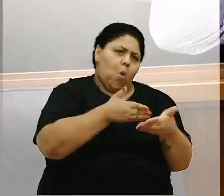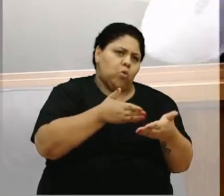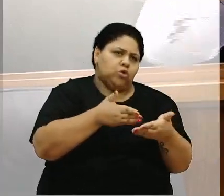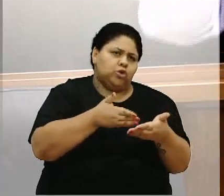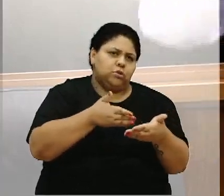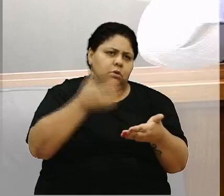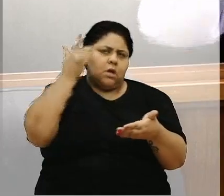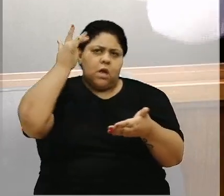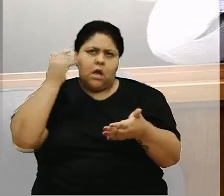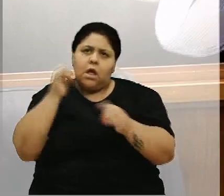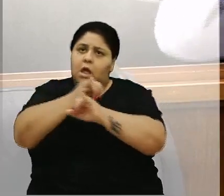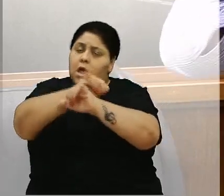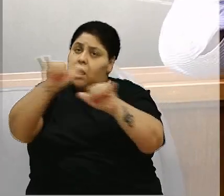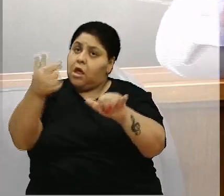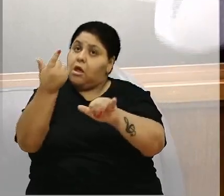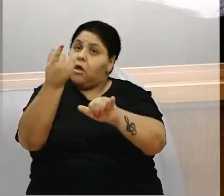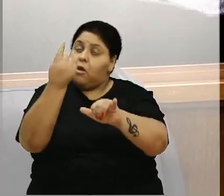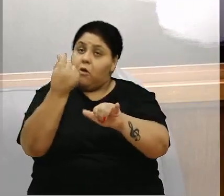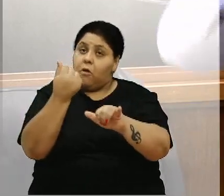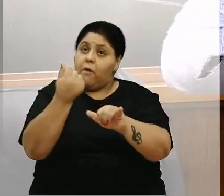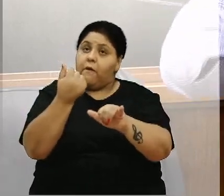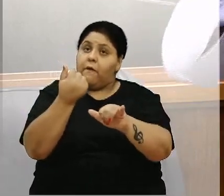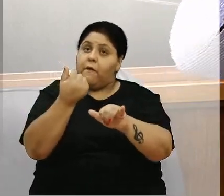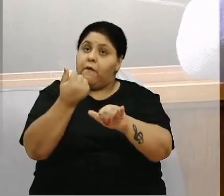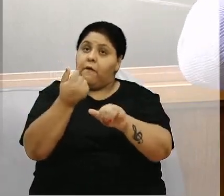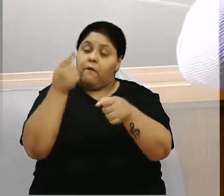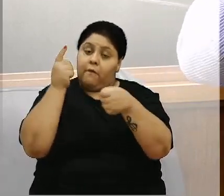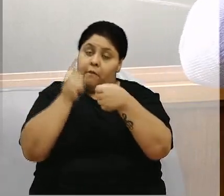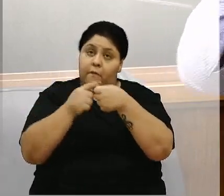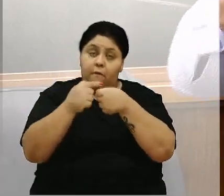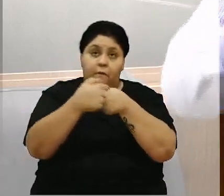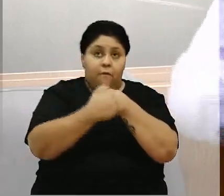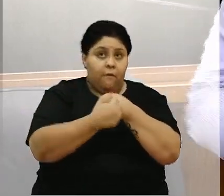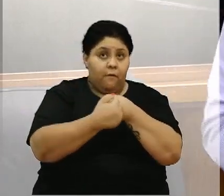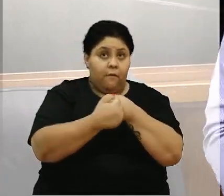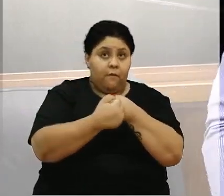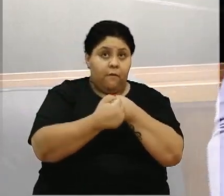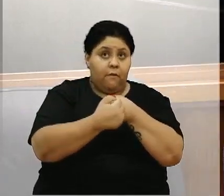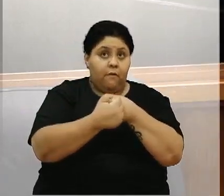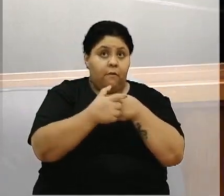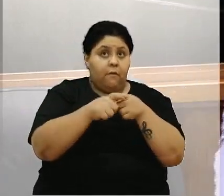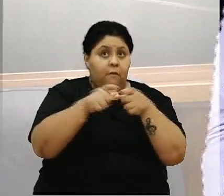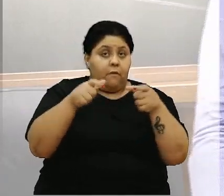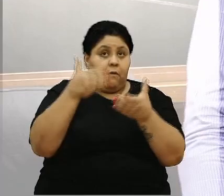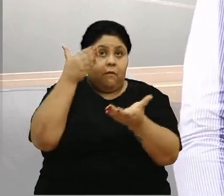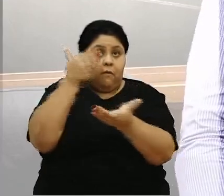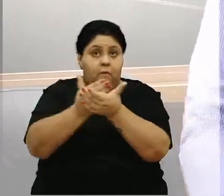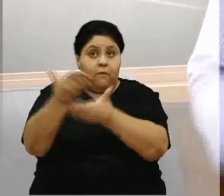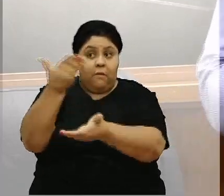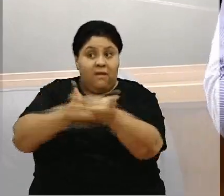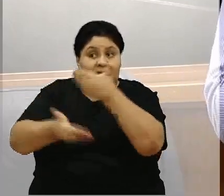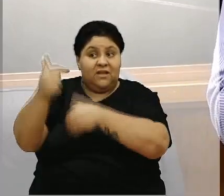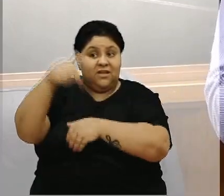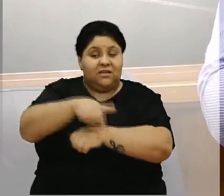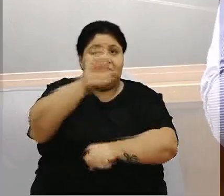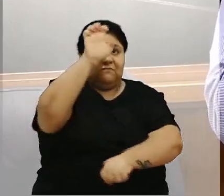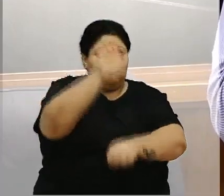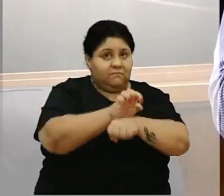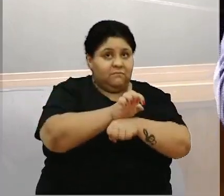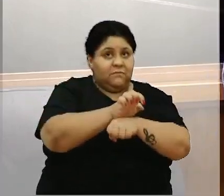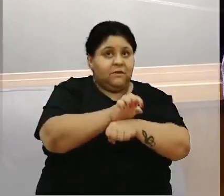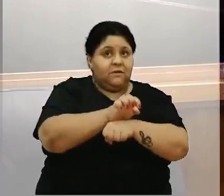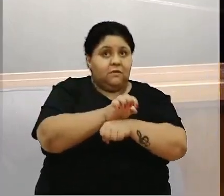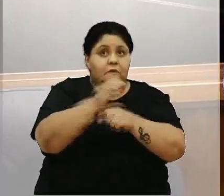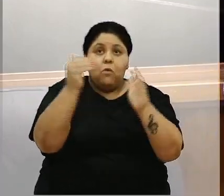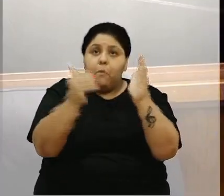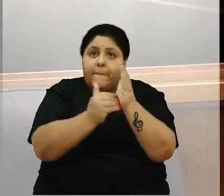anúncio dos valores de recursos para as cidades de grande e médio porte que foram atendidos no Estado. Seguindo o mínimo de